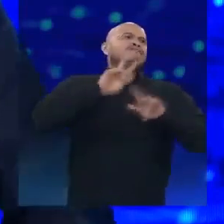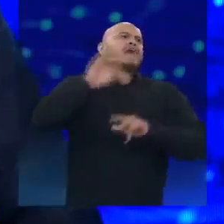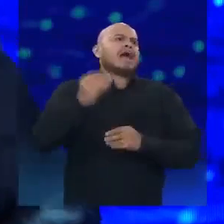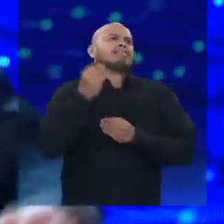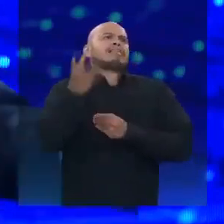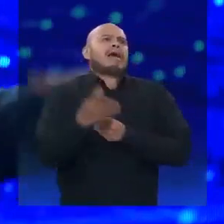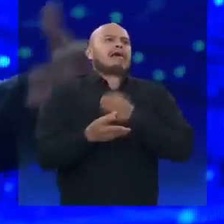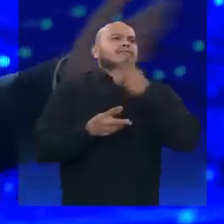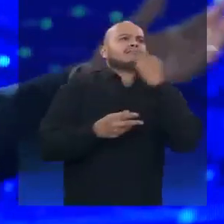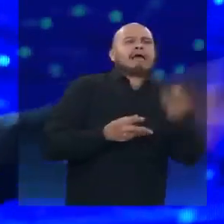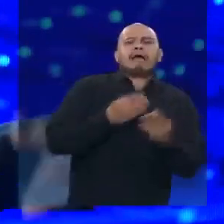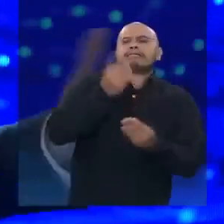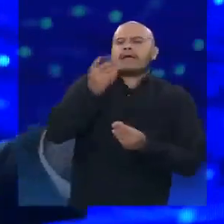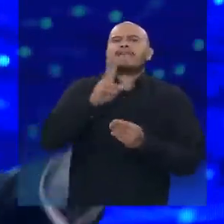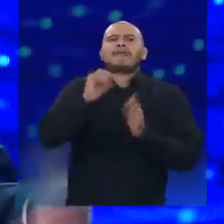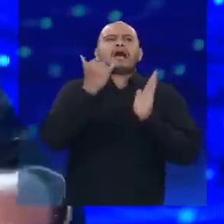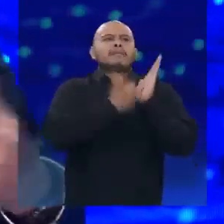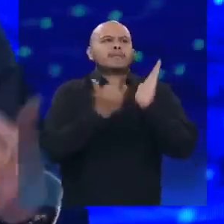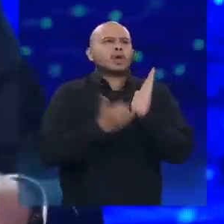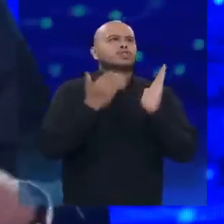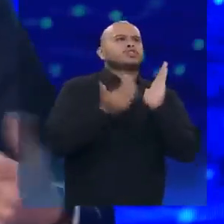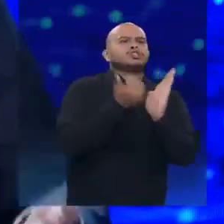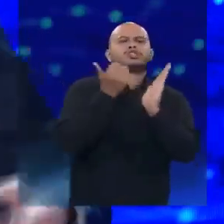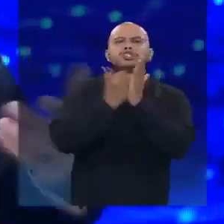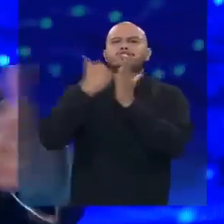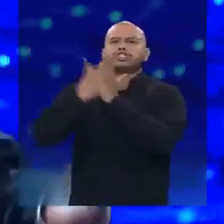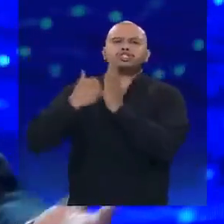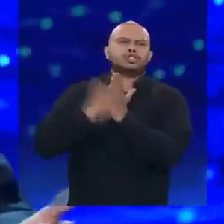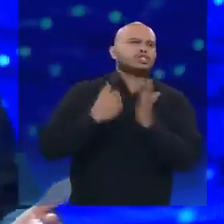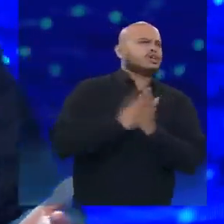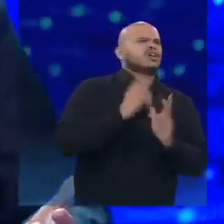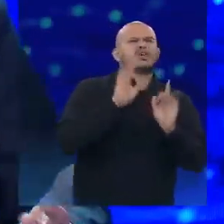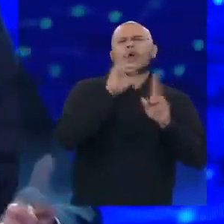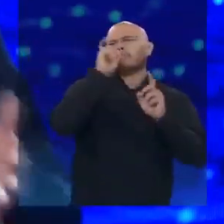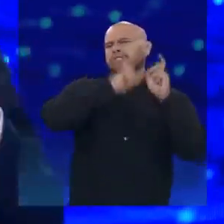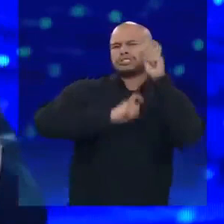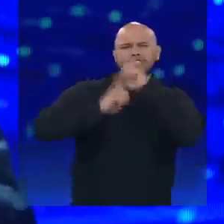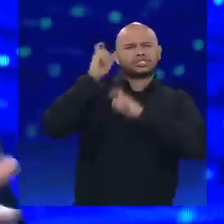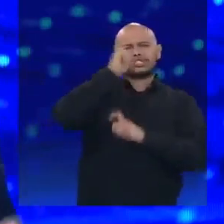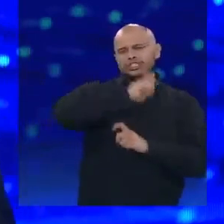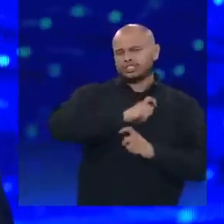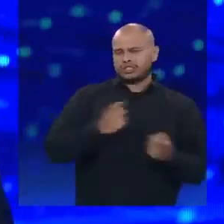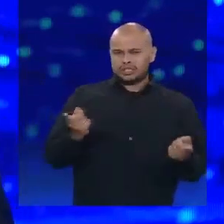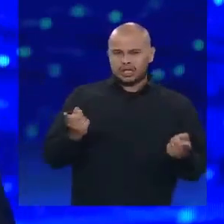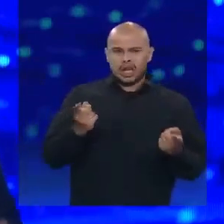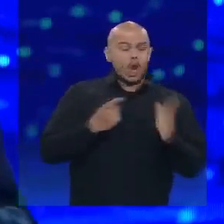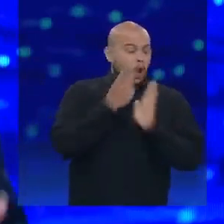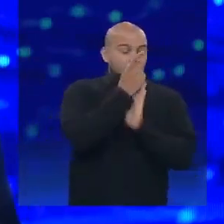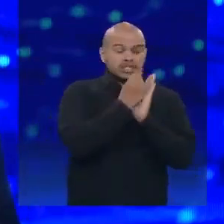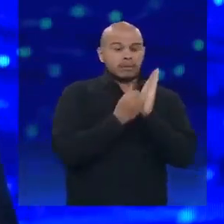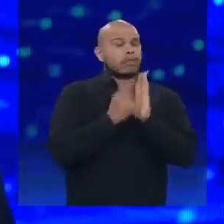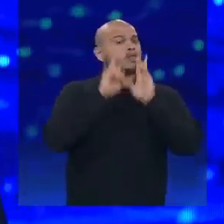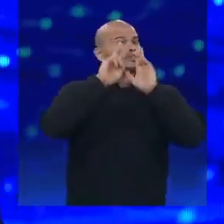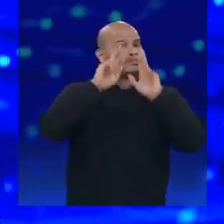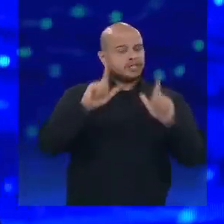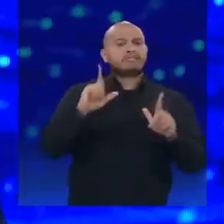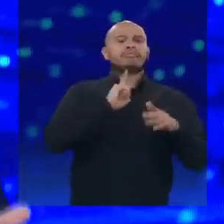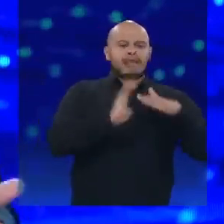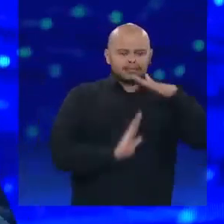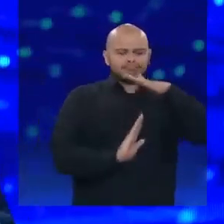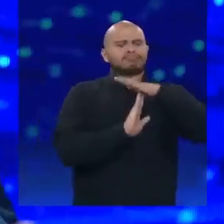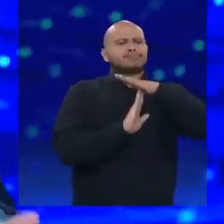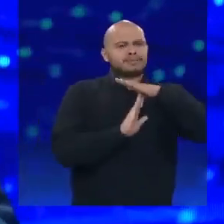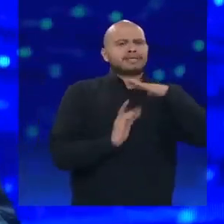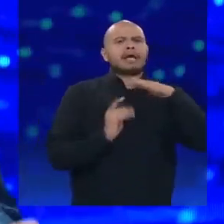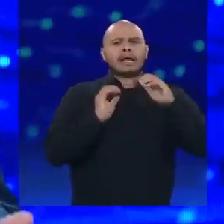vou dar aquilo, vou tirar imposto de renda de professor, não sei que, só mentira. O orçamento é outra coisa, temos um teto de gastos